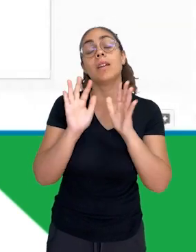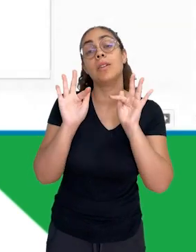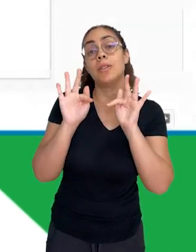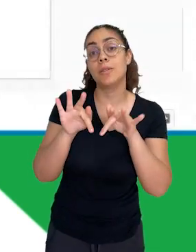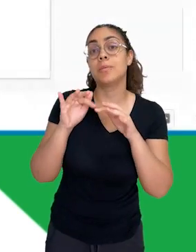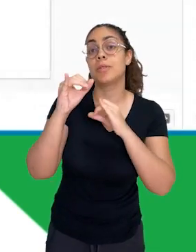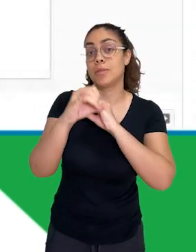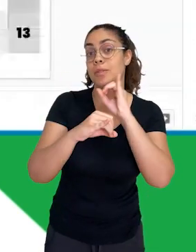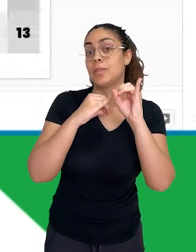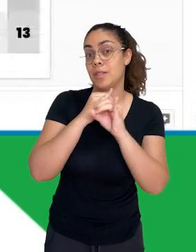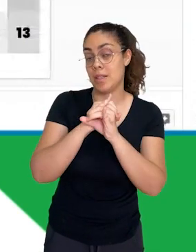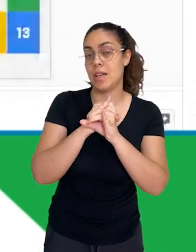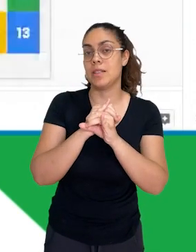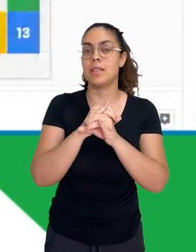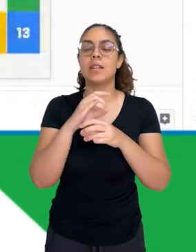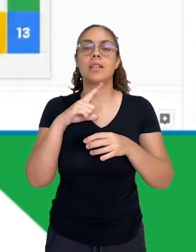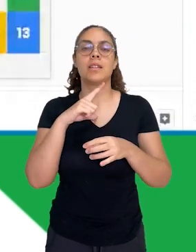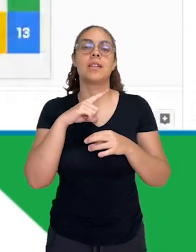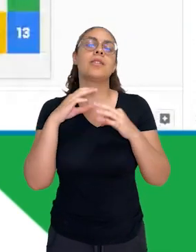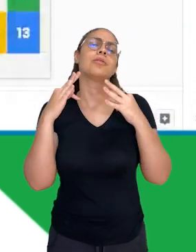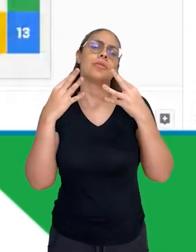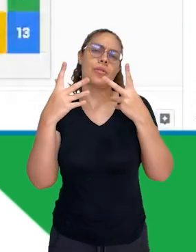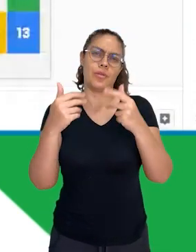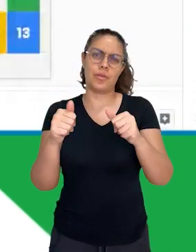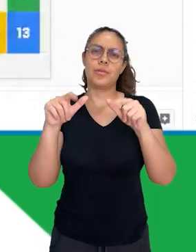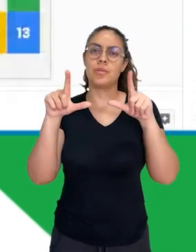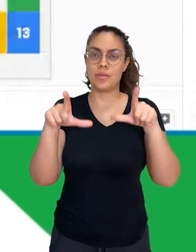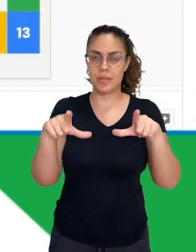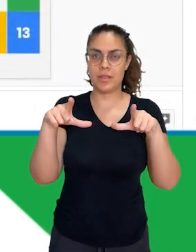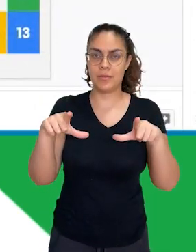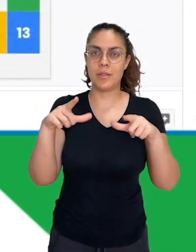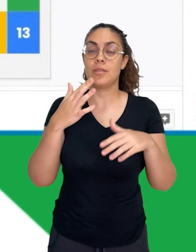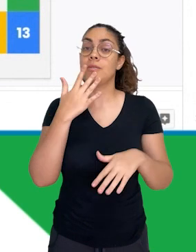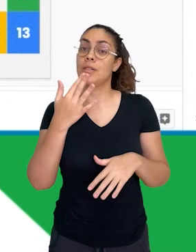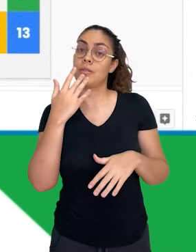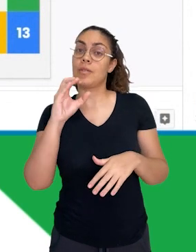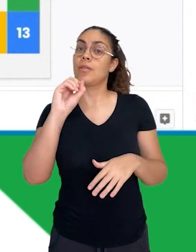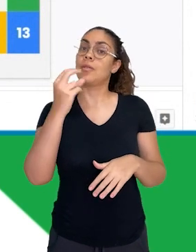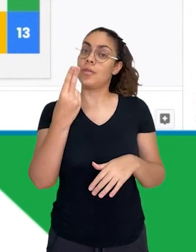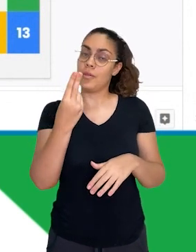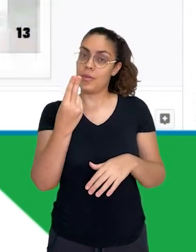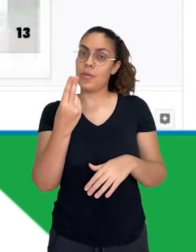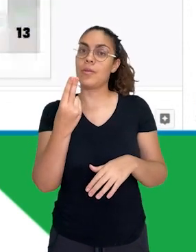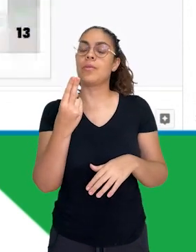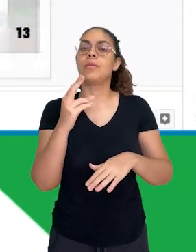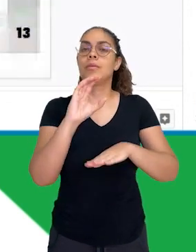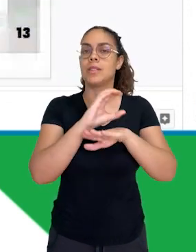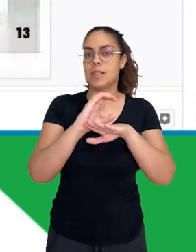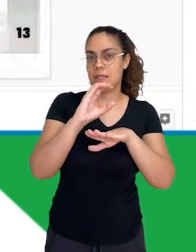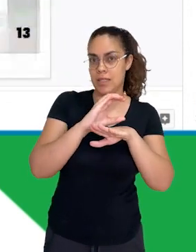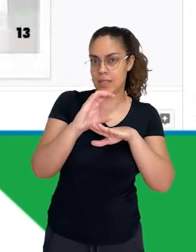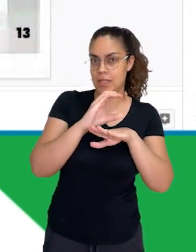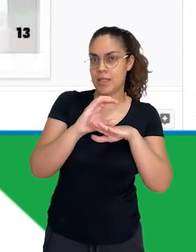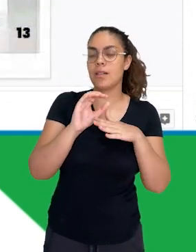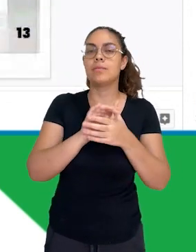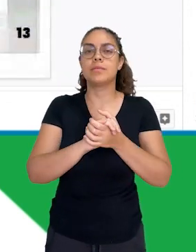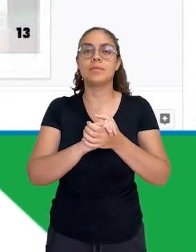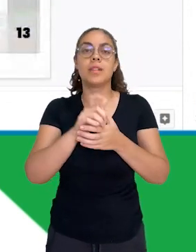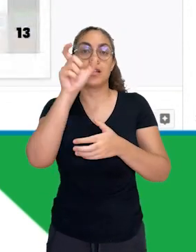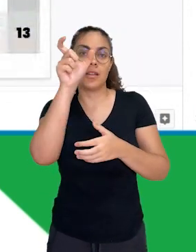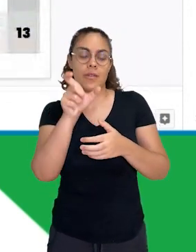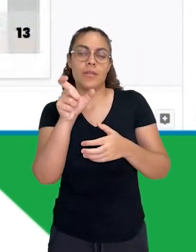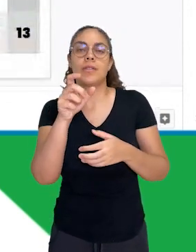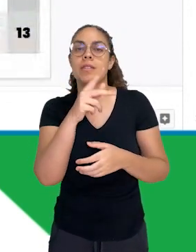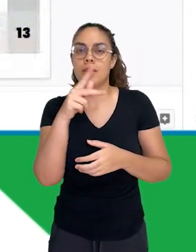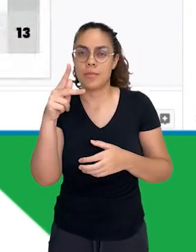online, nós temos todos os tabuleiros, o tabuleiro que foi mostrado para vocês, de forma colorida ou de forma escala de cinza, para que